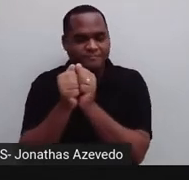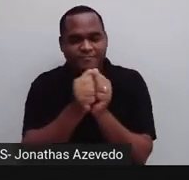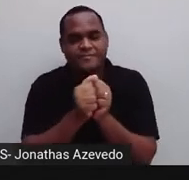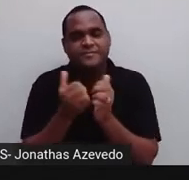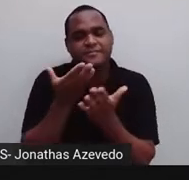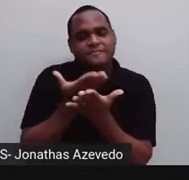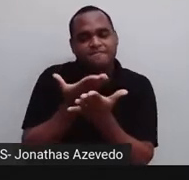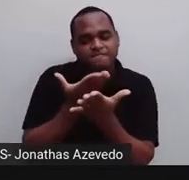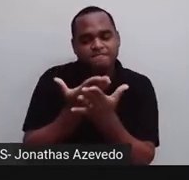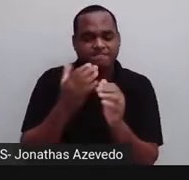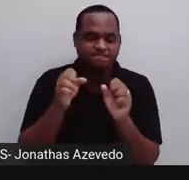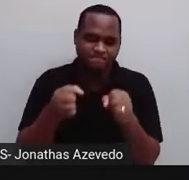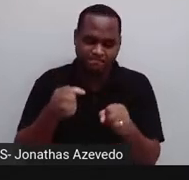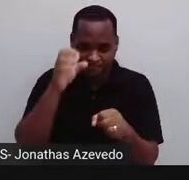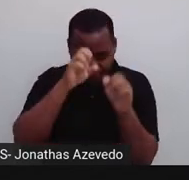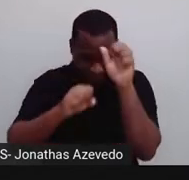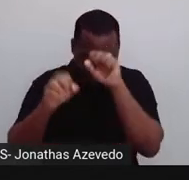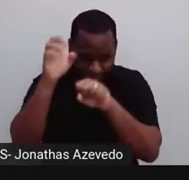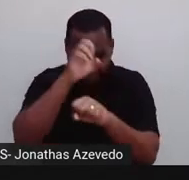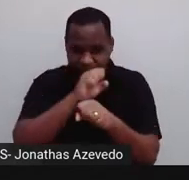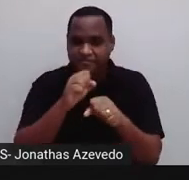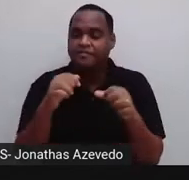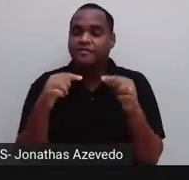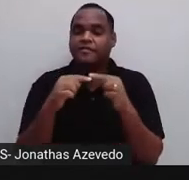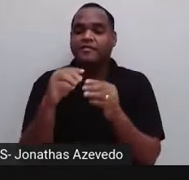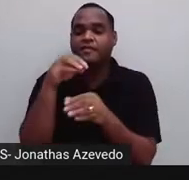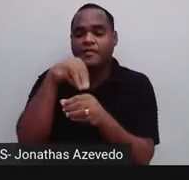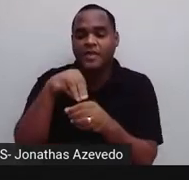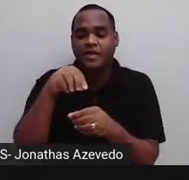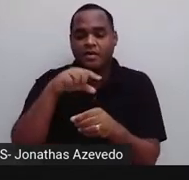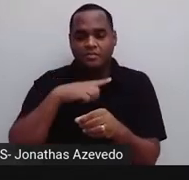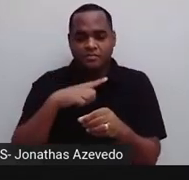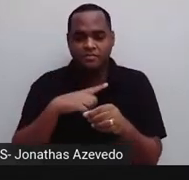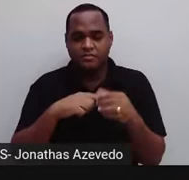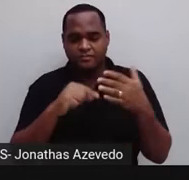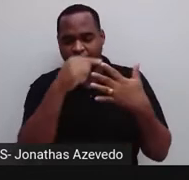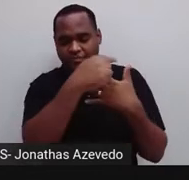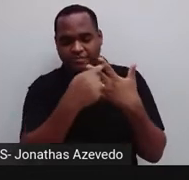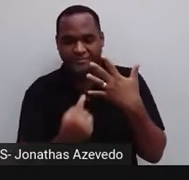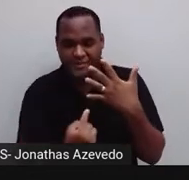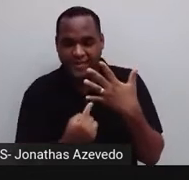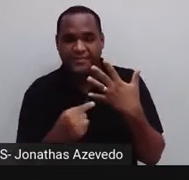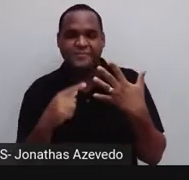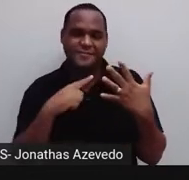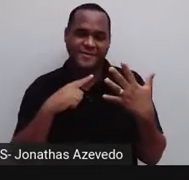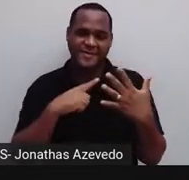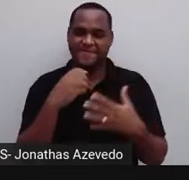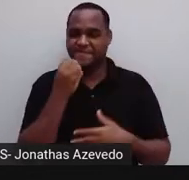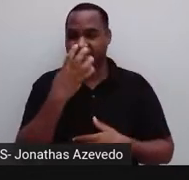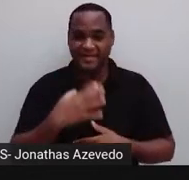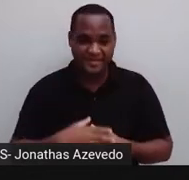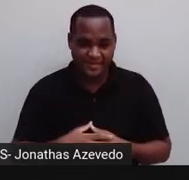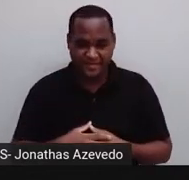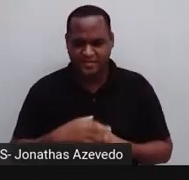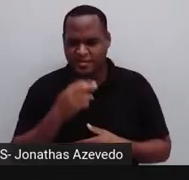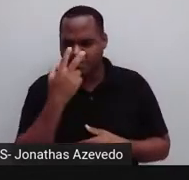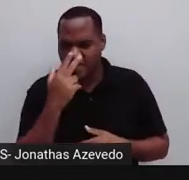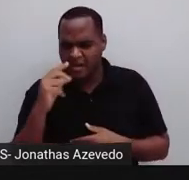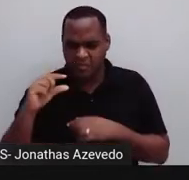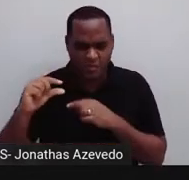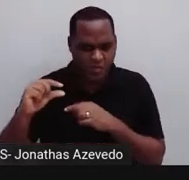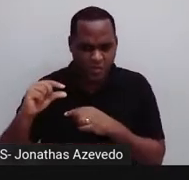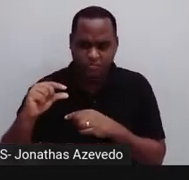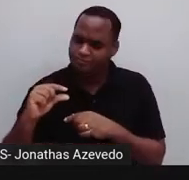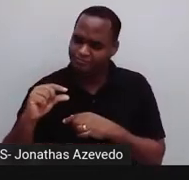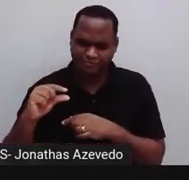tá? Ficam dentro aí dessas cinco áreas. Parece pouco, né? Se a gente parar para